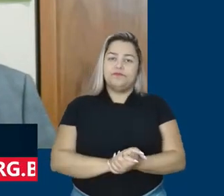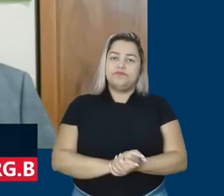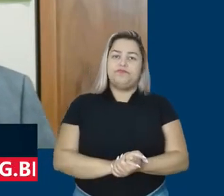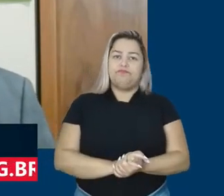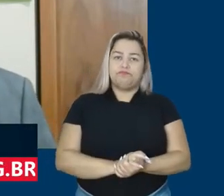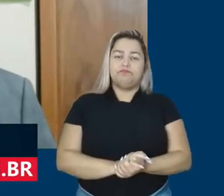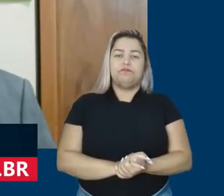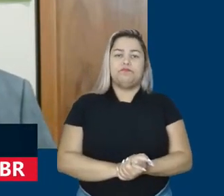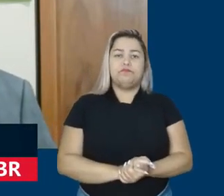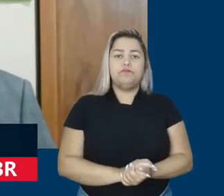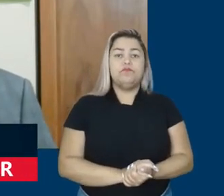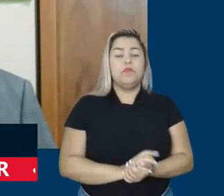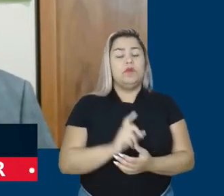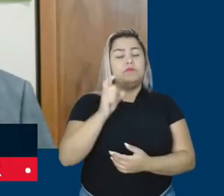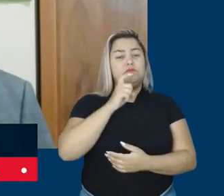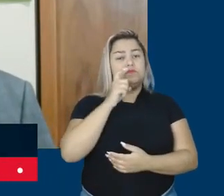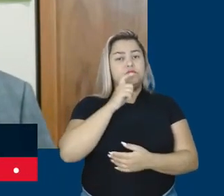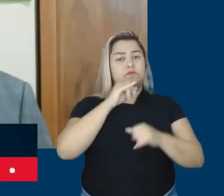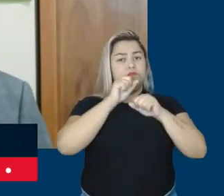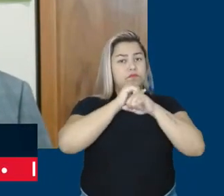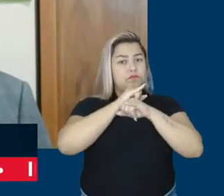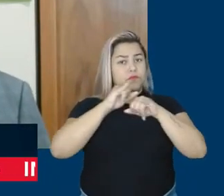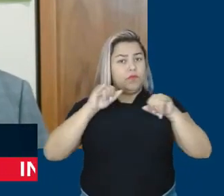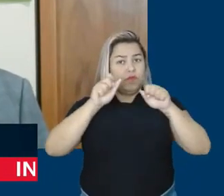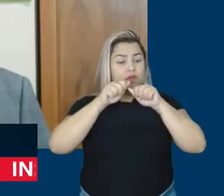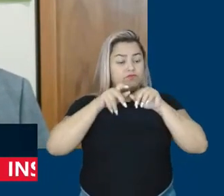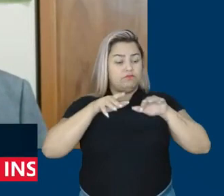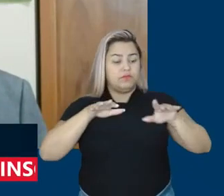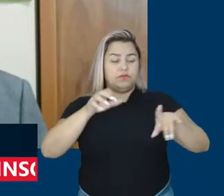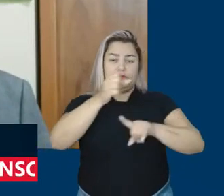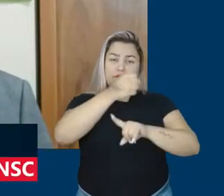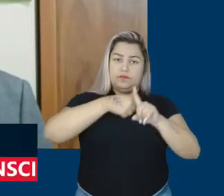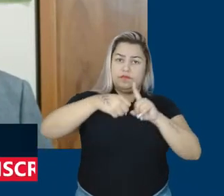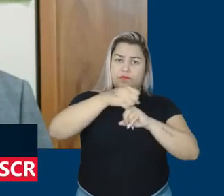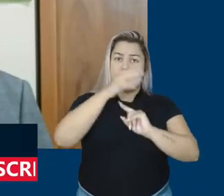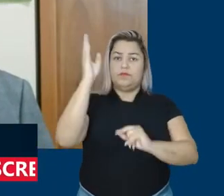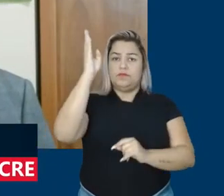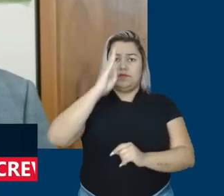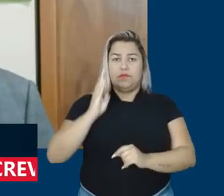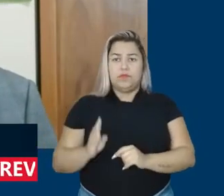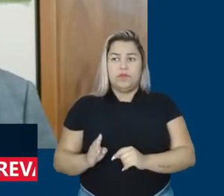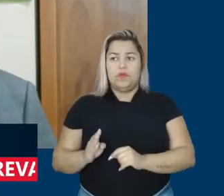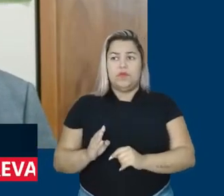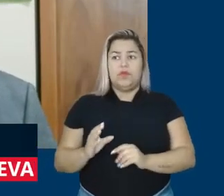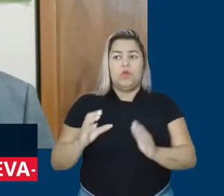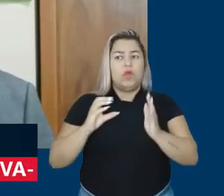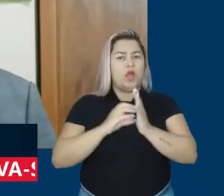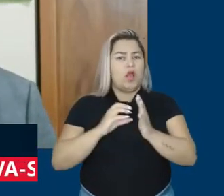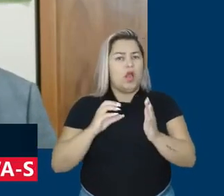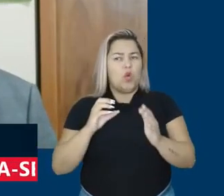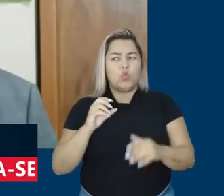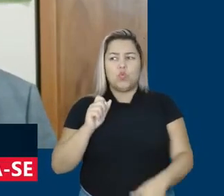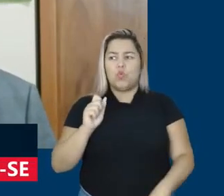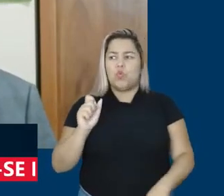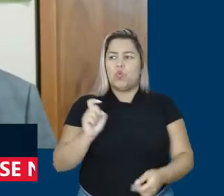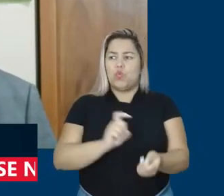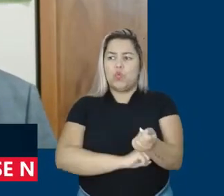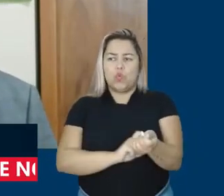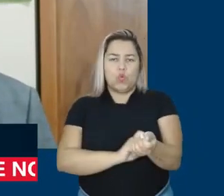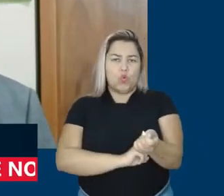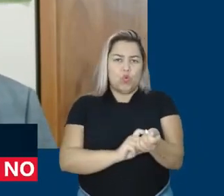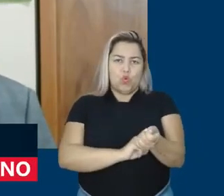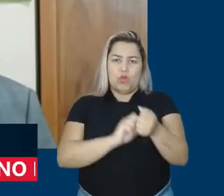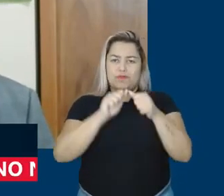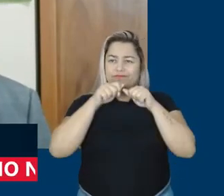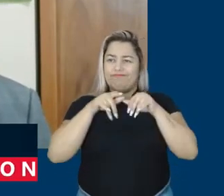espalhar esse tipo de mentira e fazer a sociedade brasileira ficar com essa marca do ódio, onde eles polarizam pelo